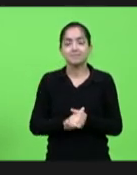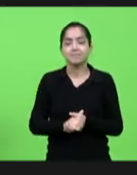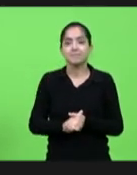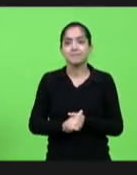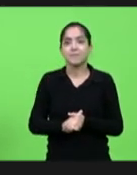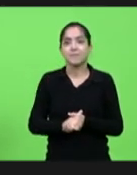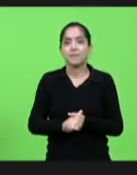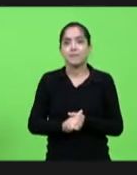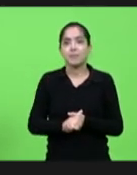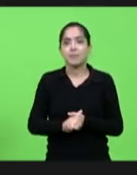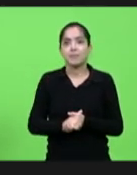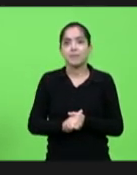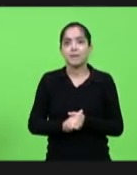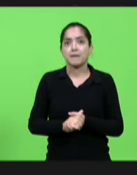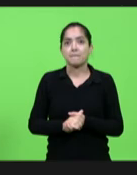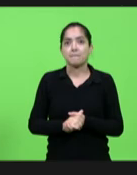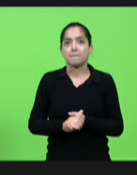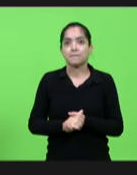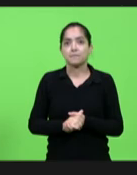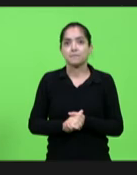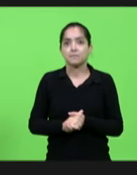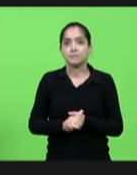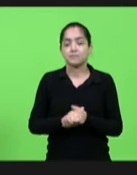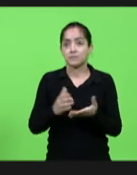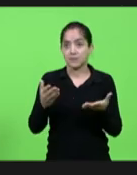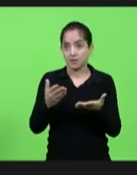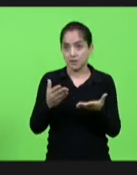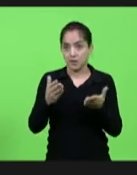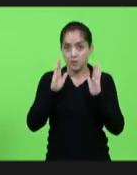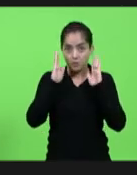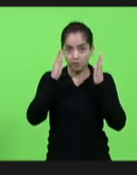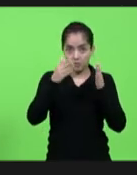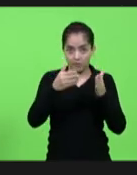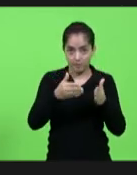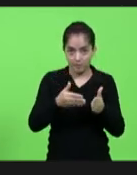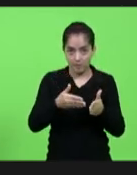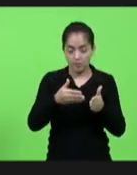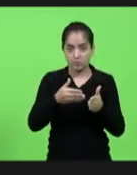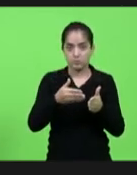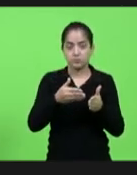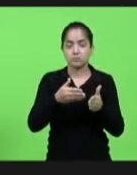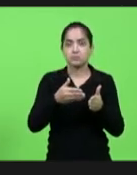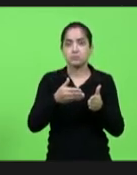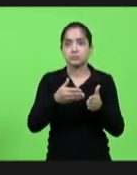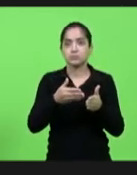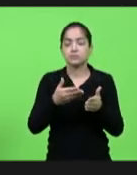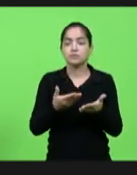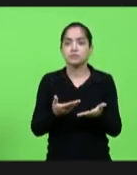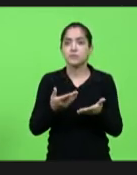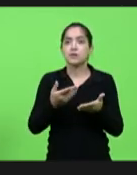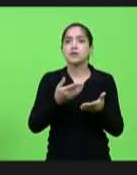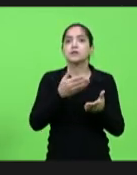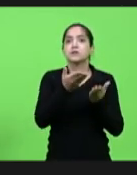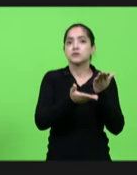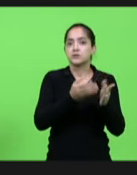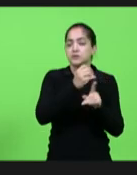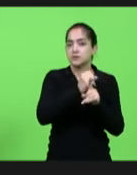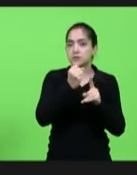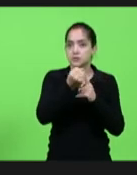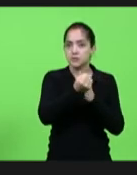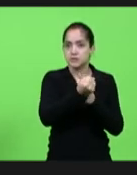nós enquanto fórum permanente de assistência social